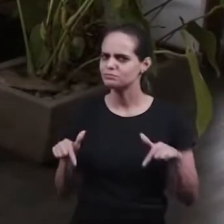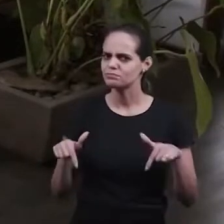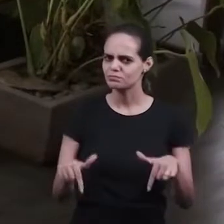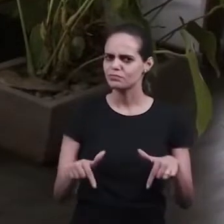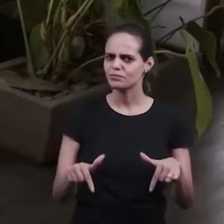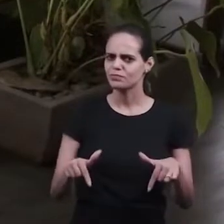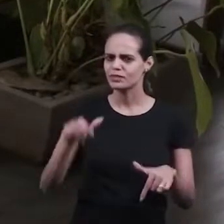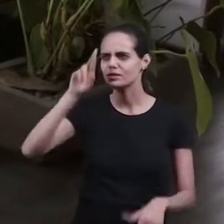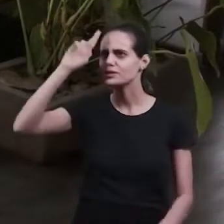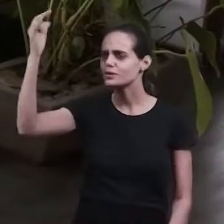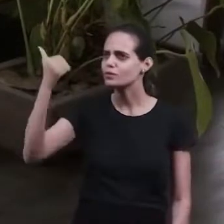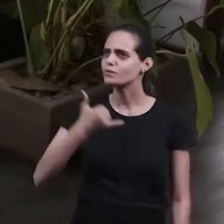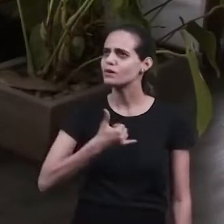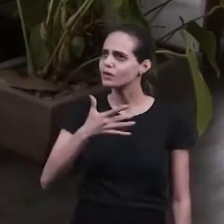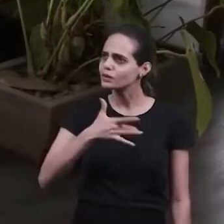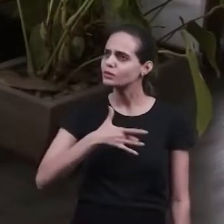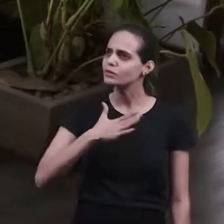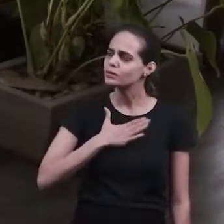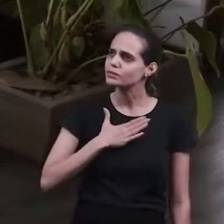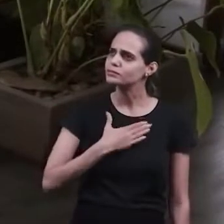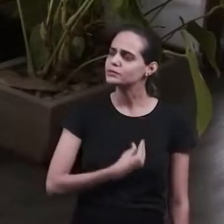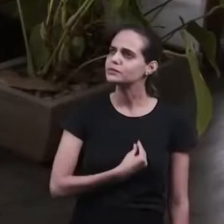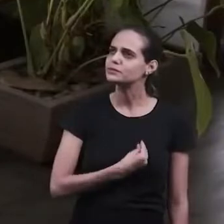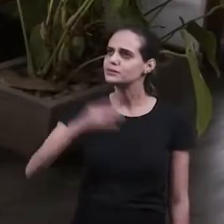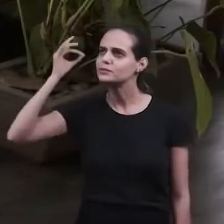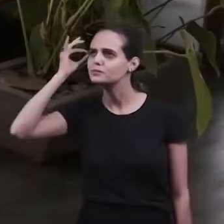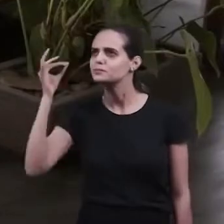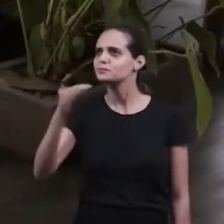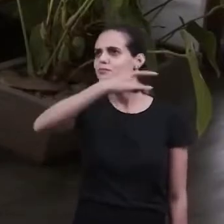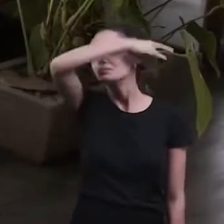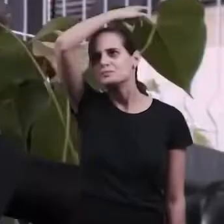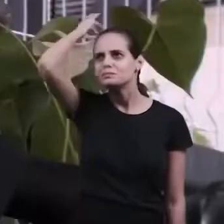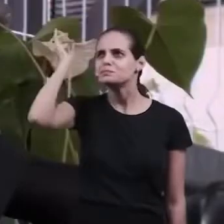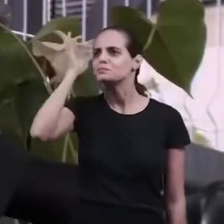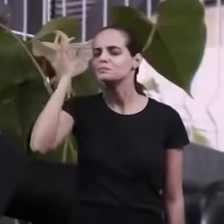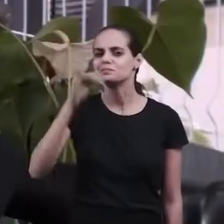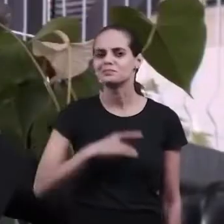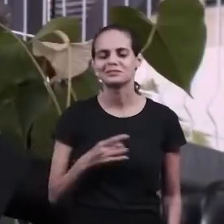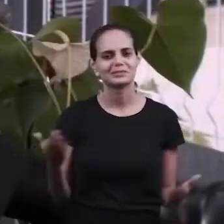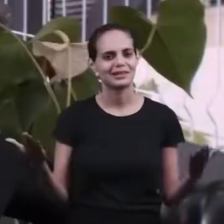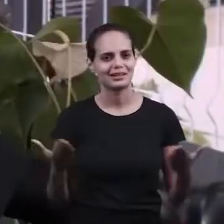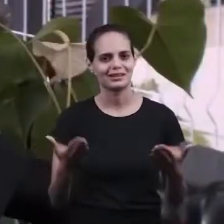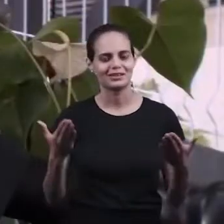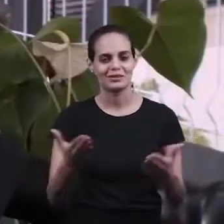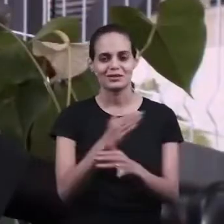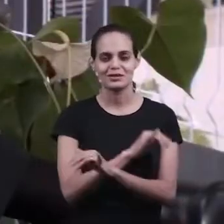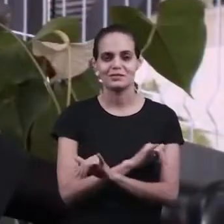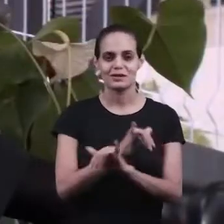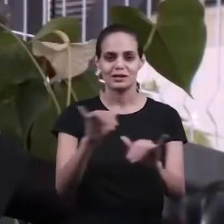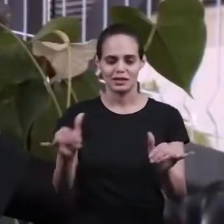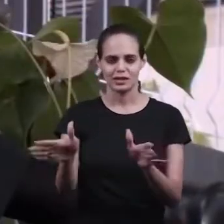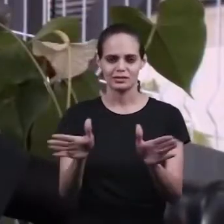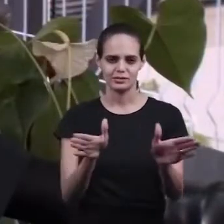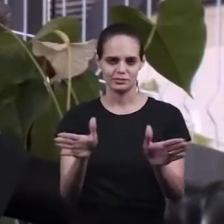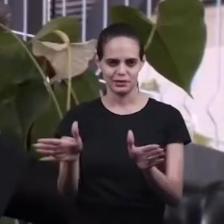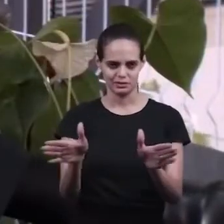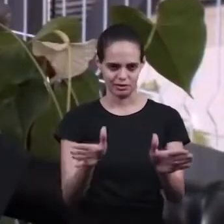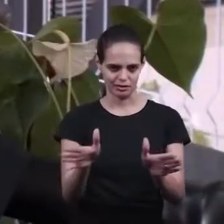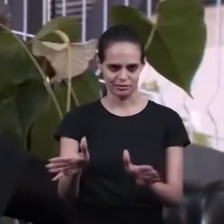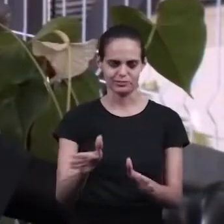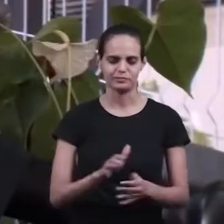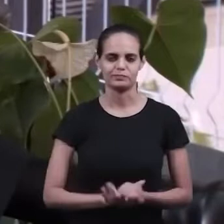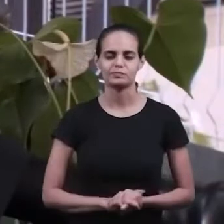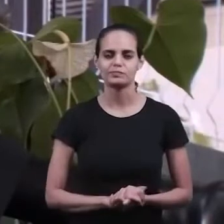Fala comigo, Senhor, toca-me com brasas do altar. Agora vamos falar sobre acessibilidade.